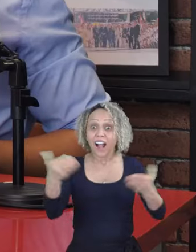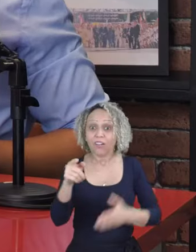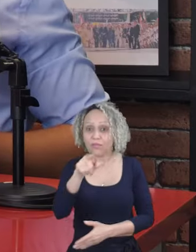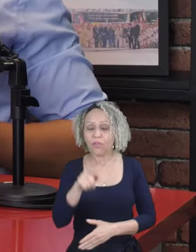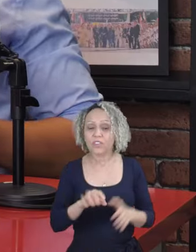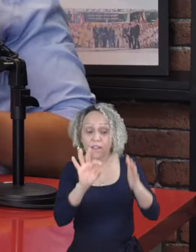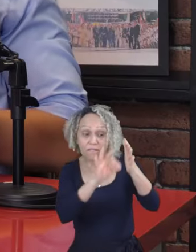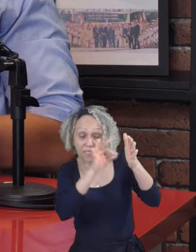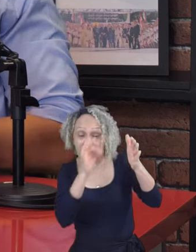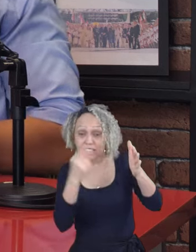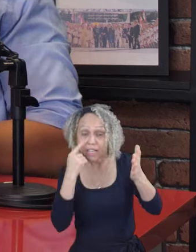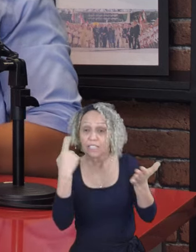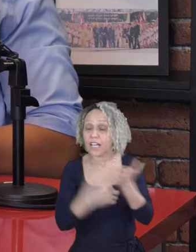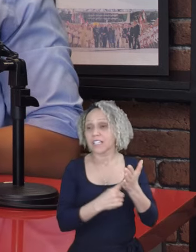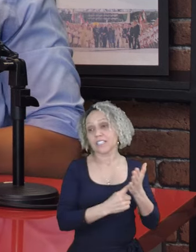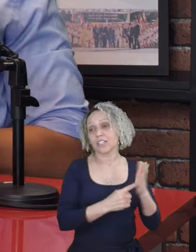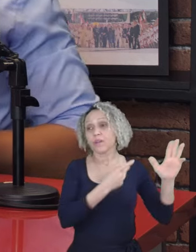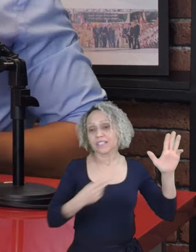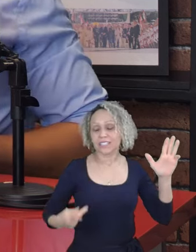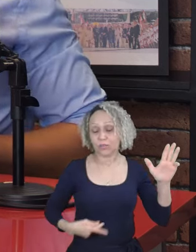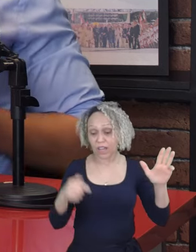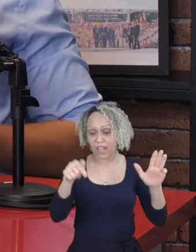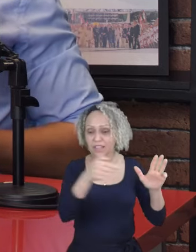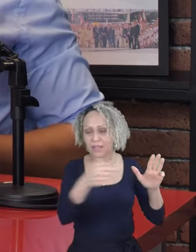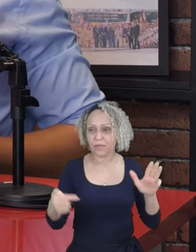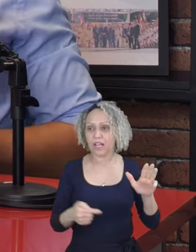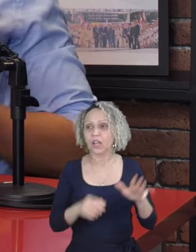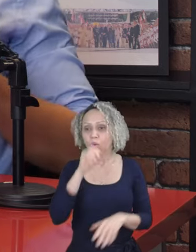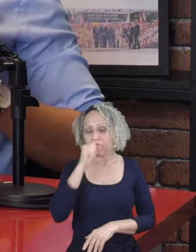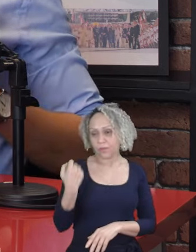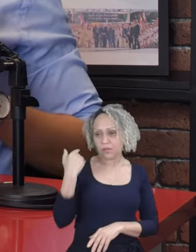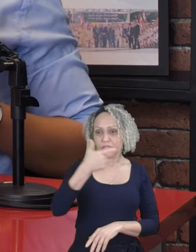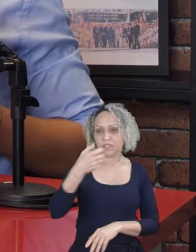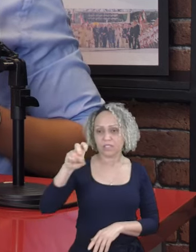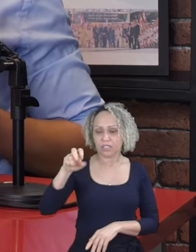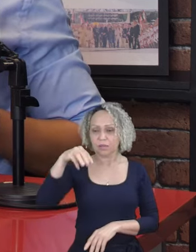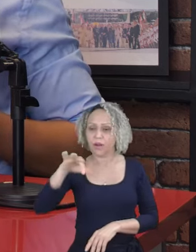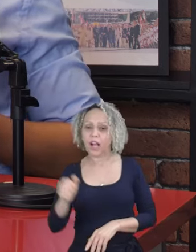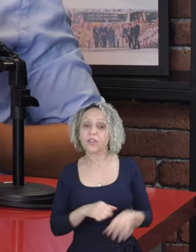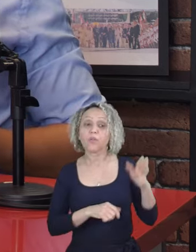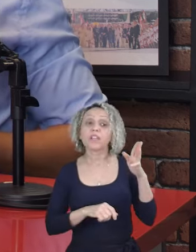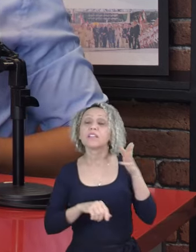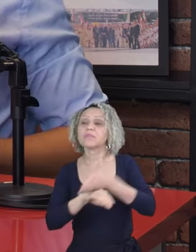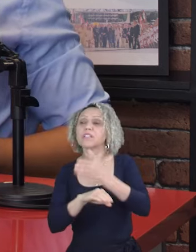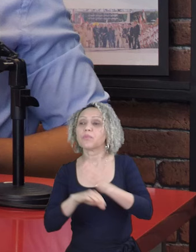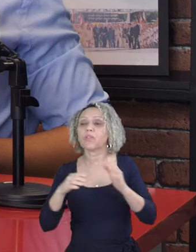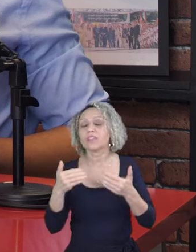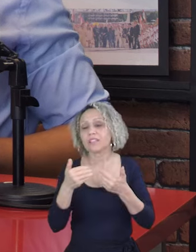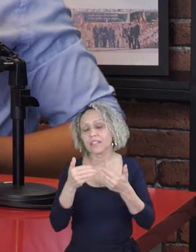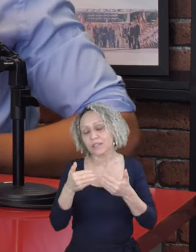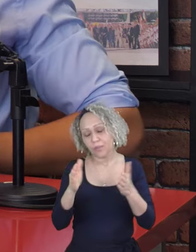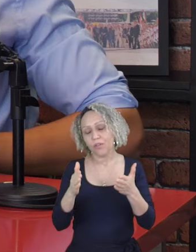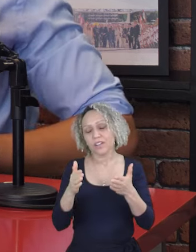E agora você confere outros destaques da agenda do presidente Lula nessa semana. No último sábado, dia 25 de maio, o presidente participou da